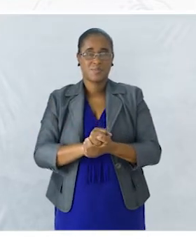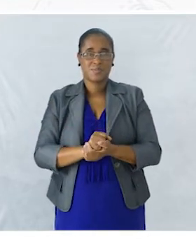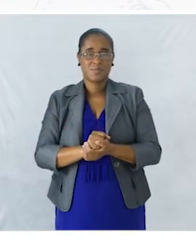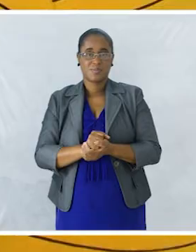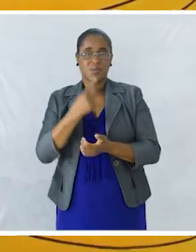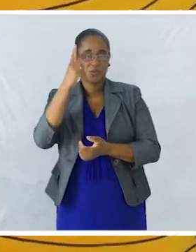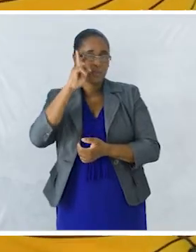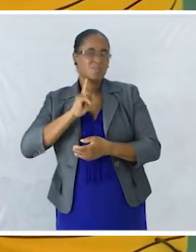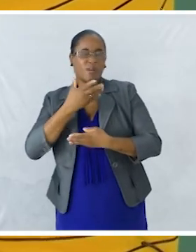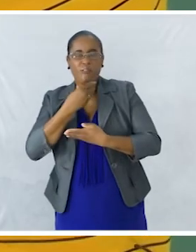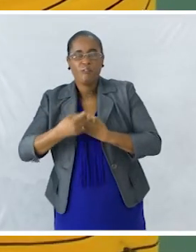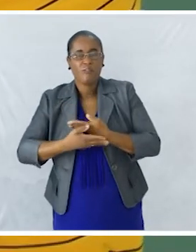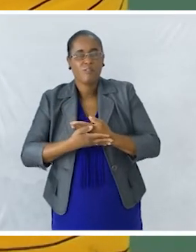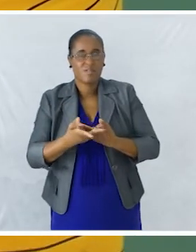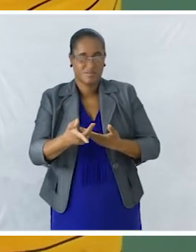Uma velhinha